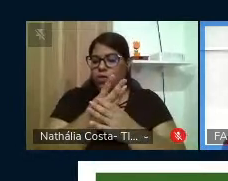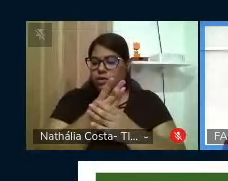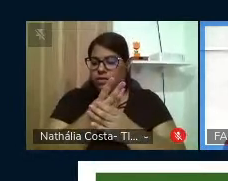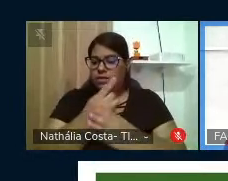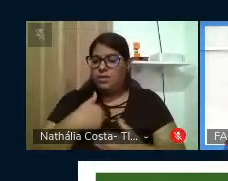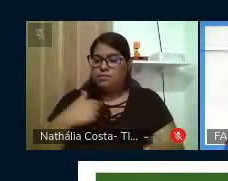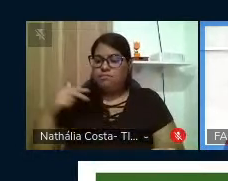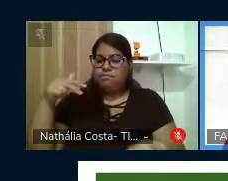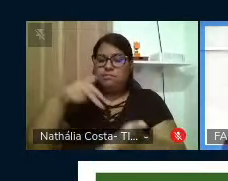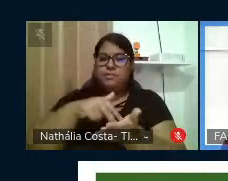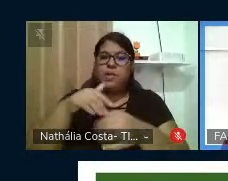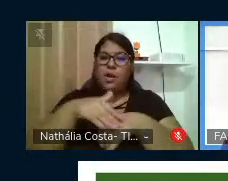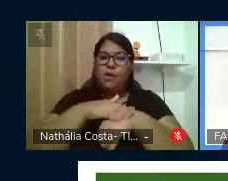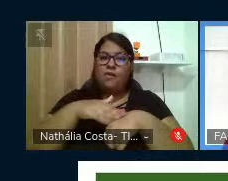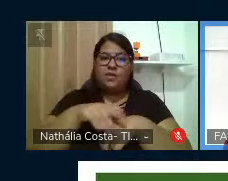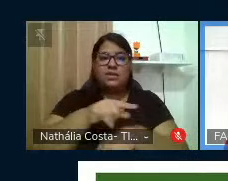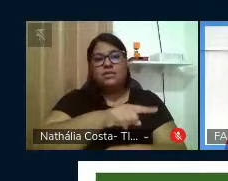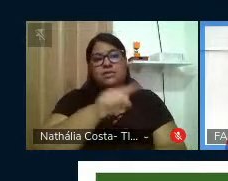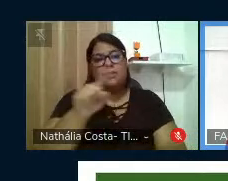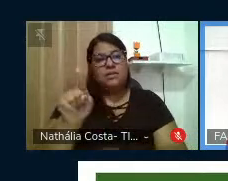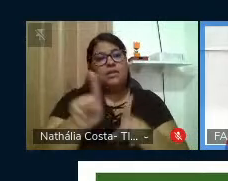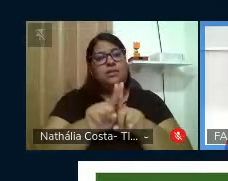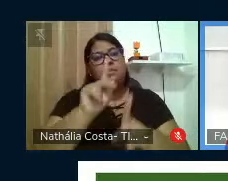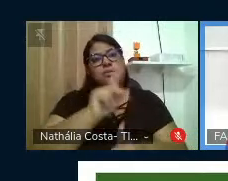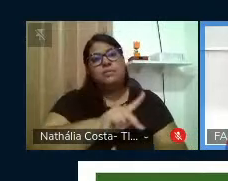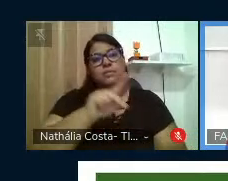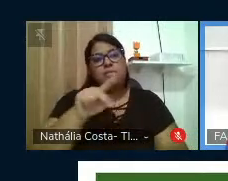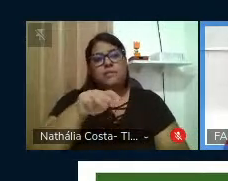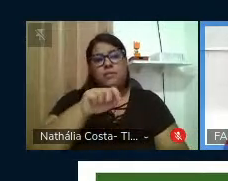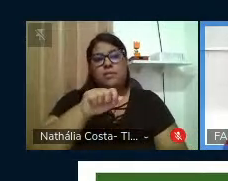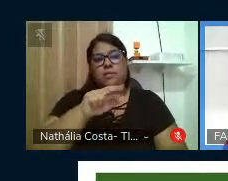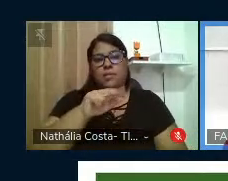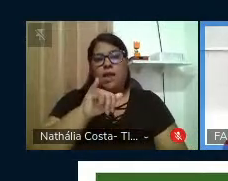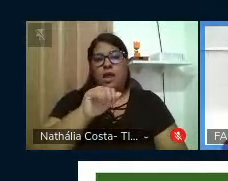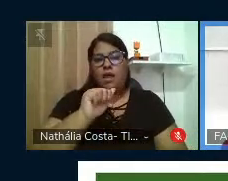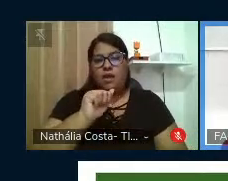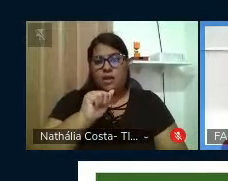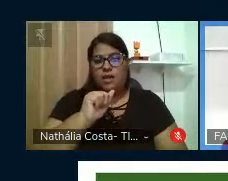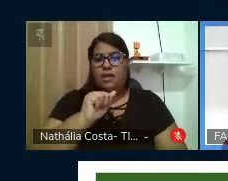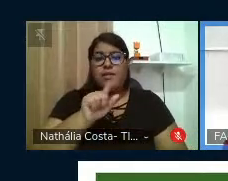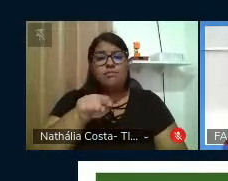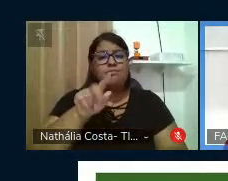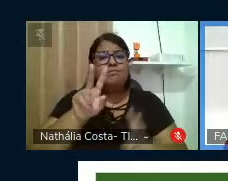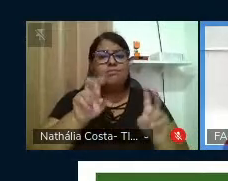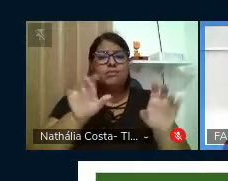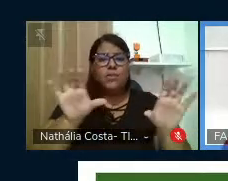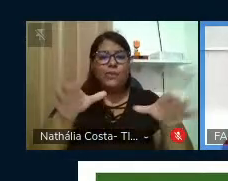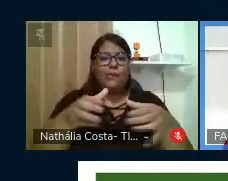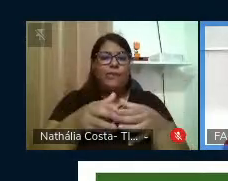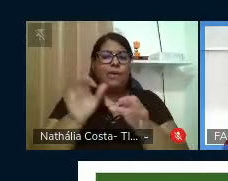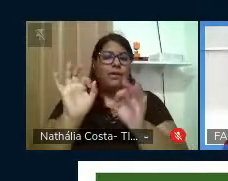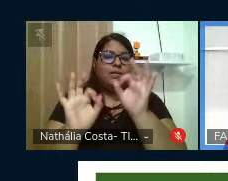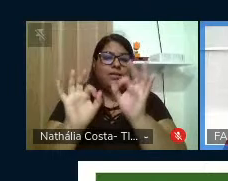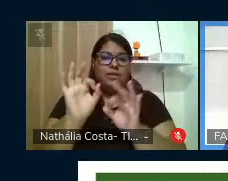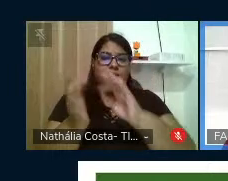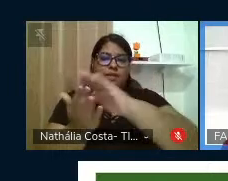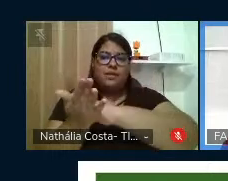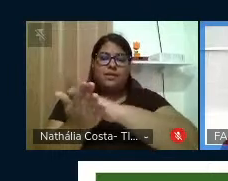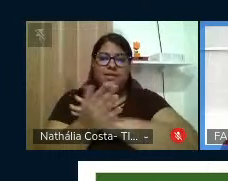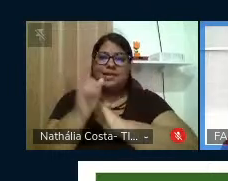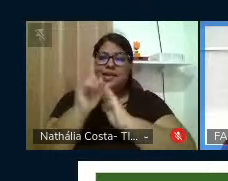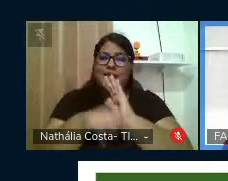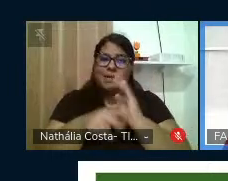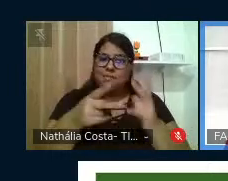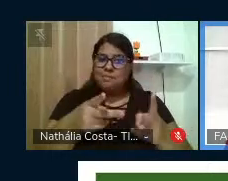dialogar com vocês e a professora Maria do Carmo, o professor Fernando, sobre essa obra coletiva que estamos lançando, que se chama Lendo